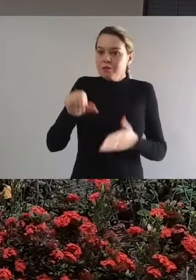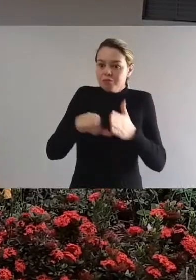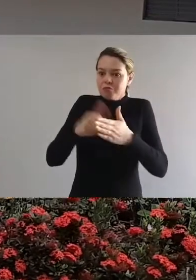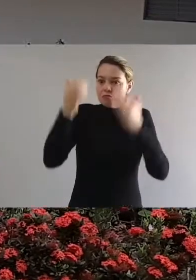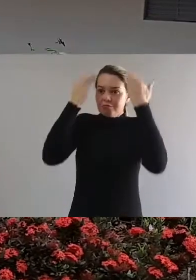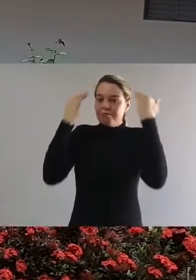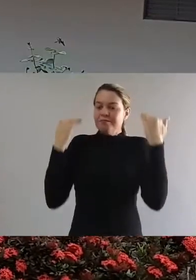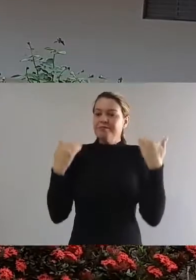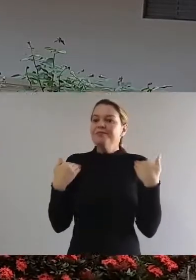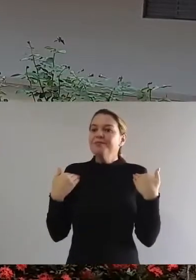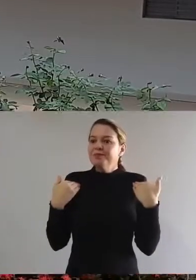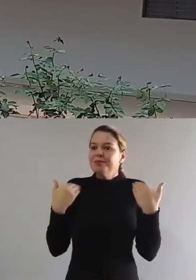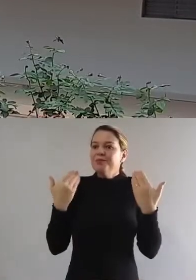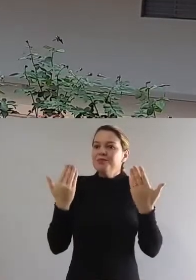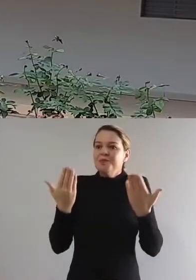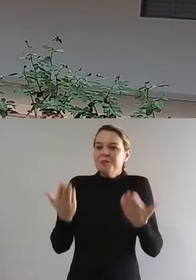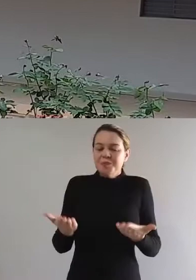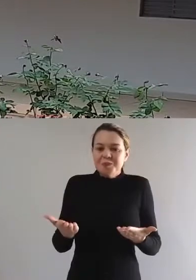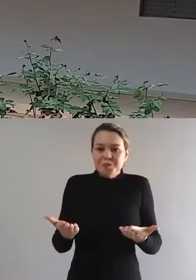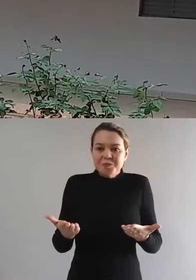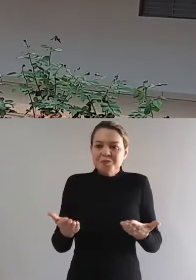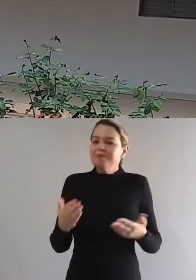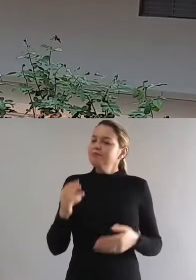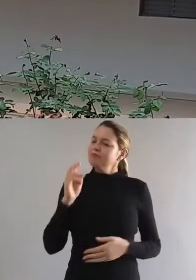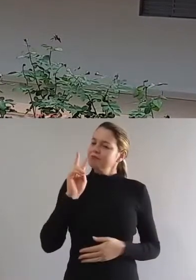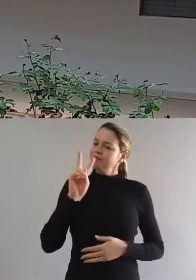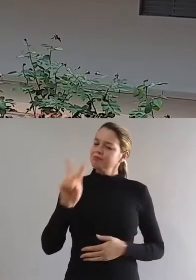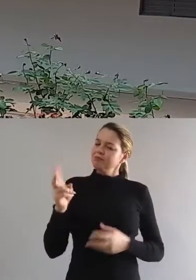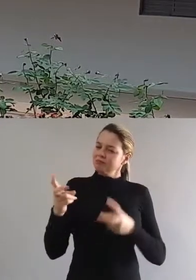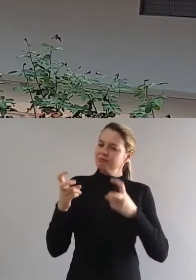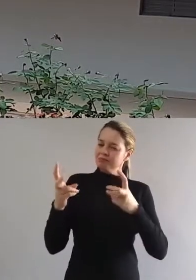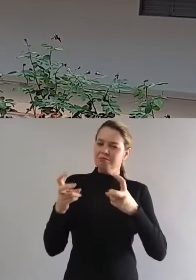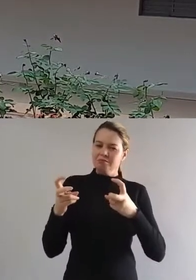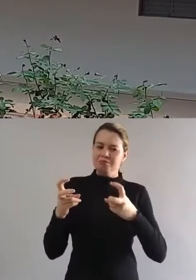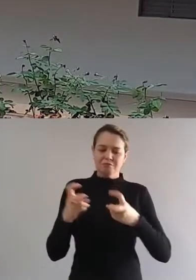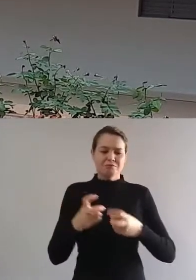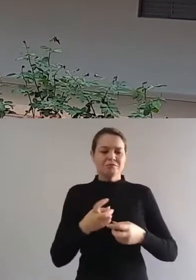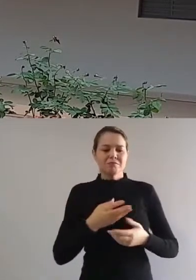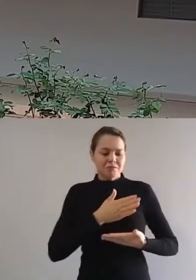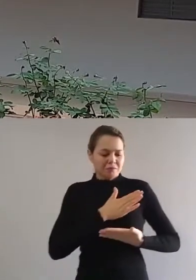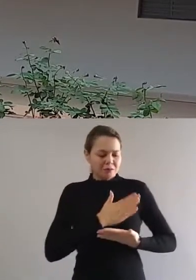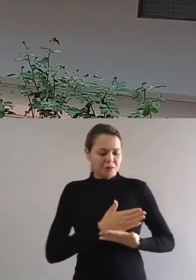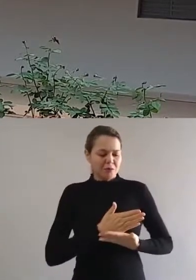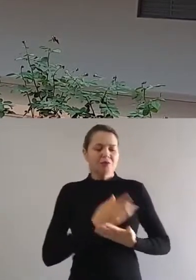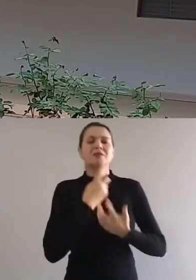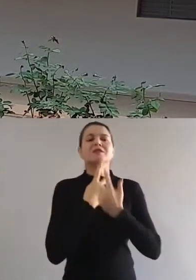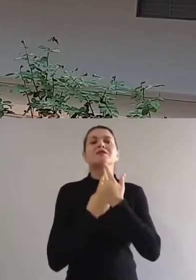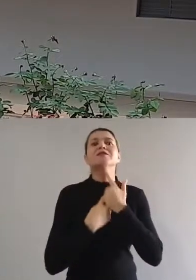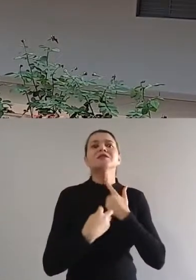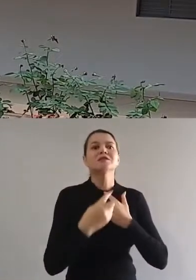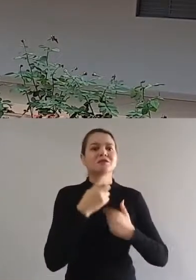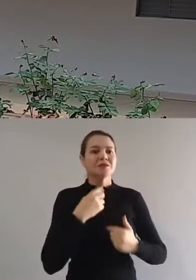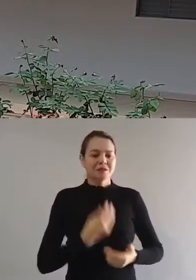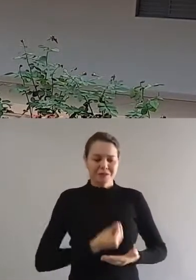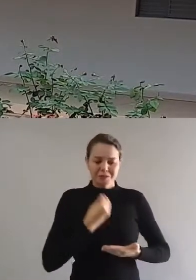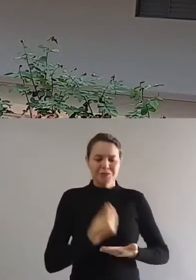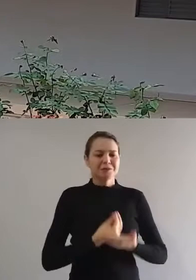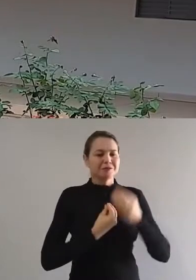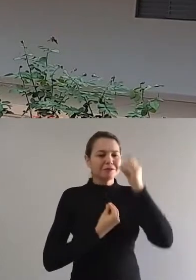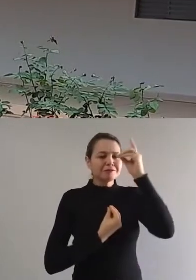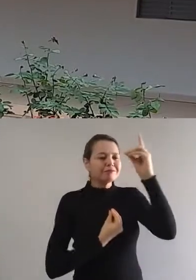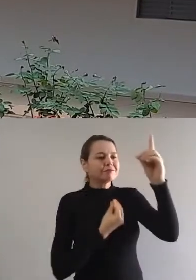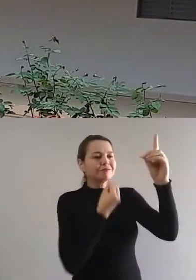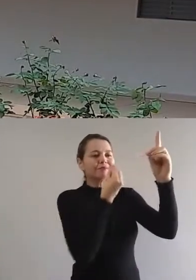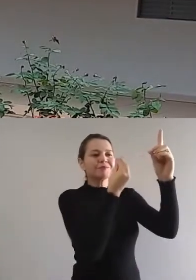pela primeira vez uma religiosa. E desde ali ardia no meu coração o desejo de